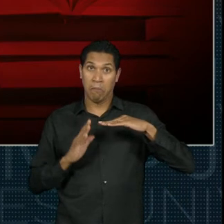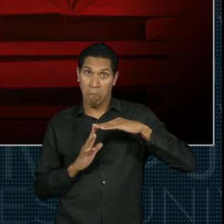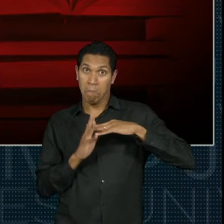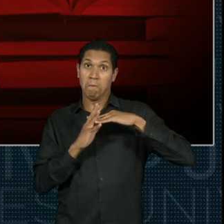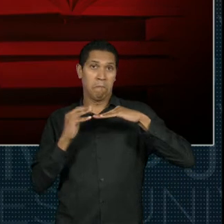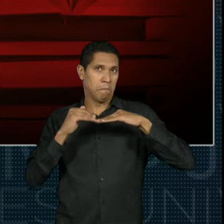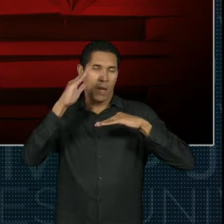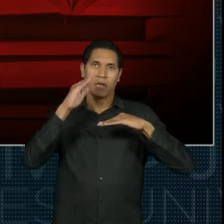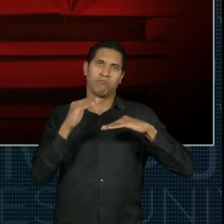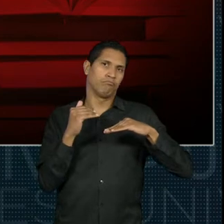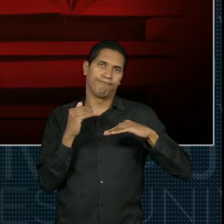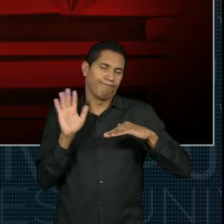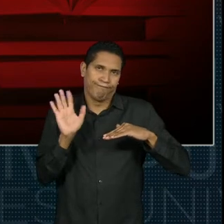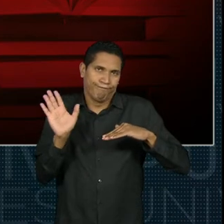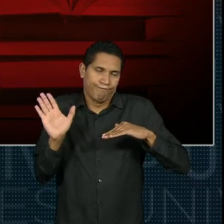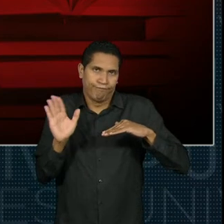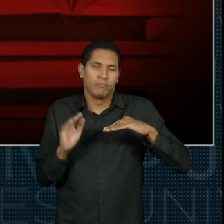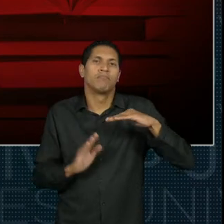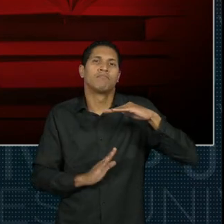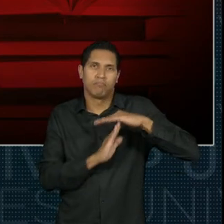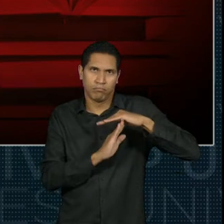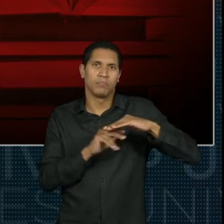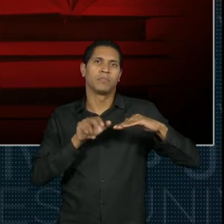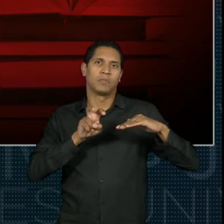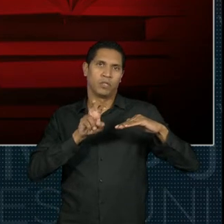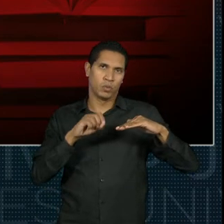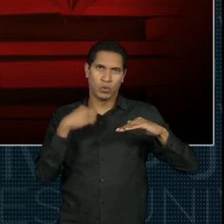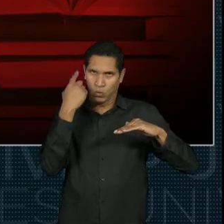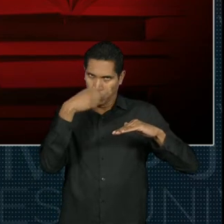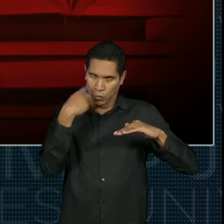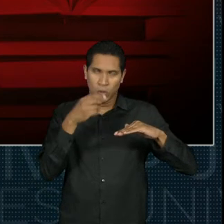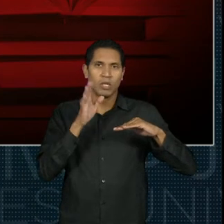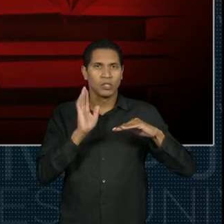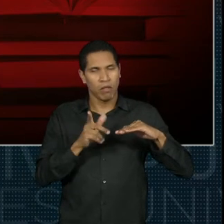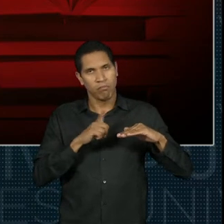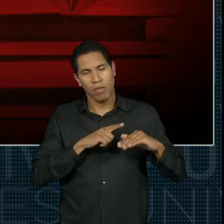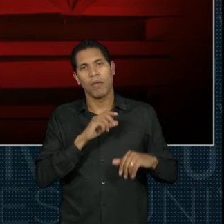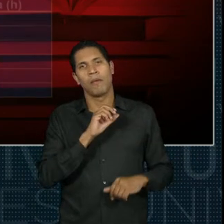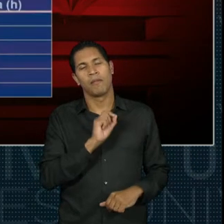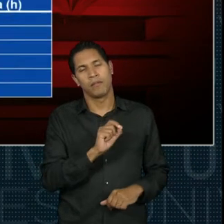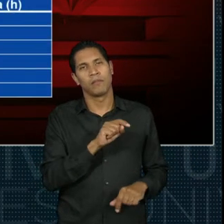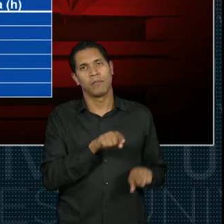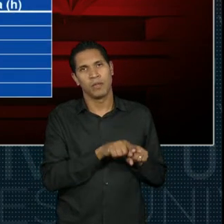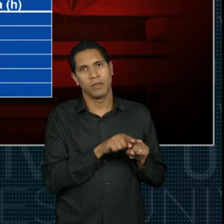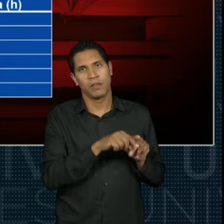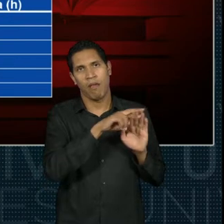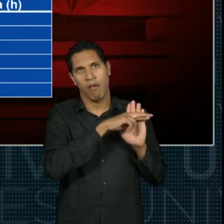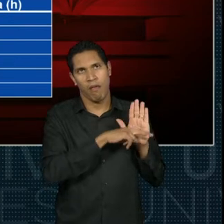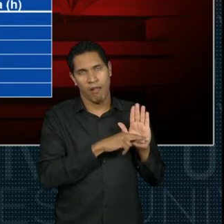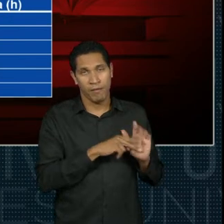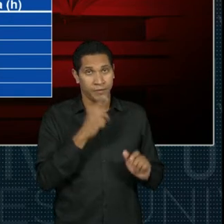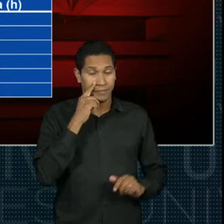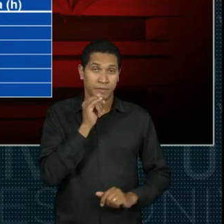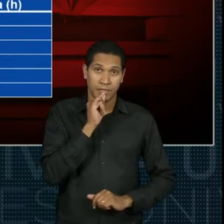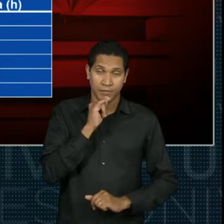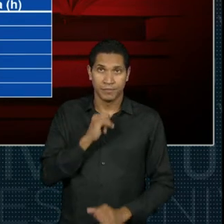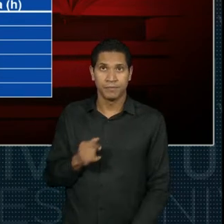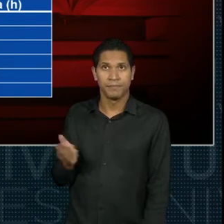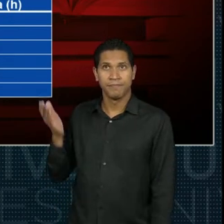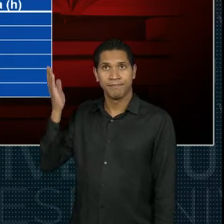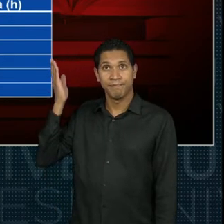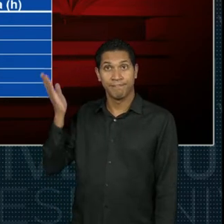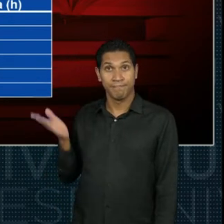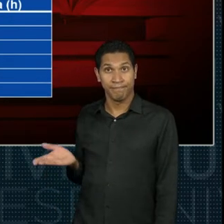Isso está já especificado no PPC de 2020 em diante. Então, um aluno postou cinco